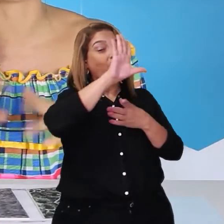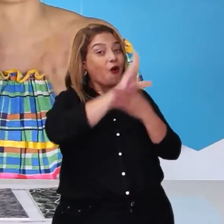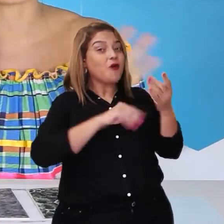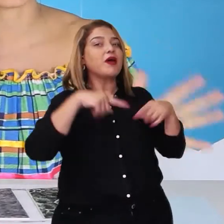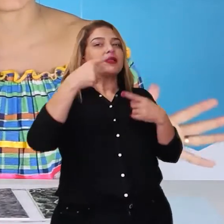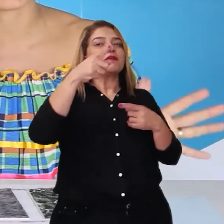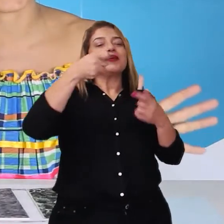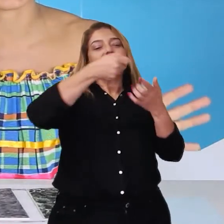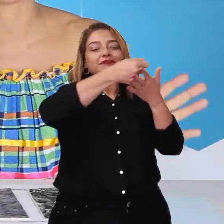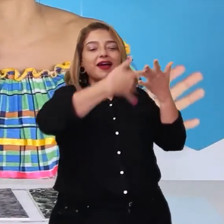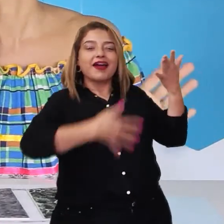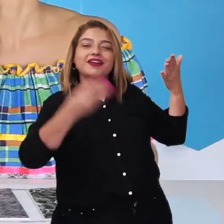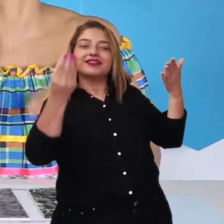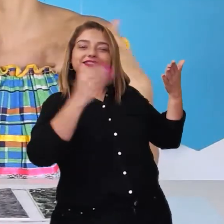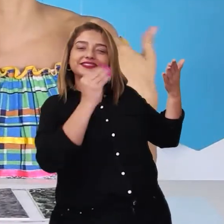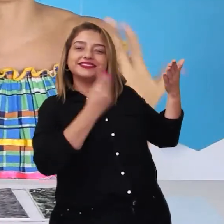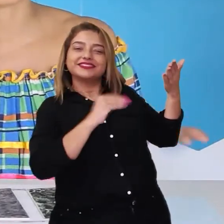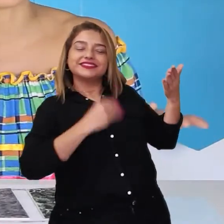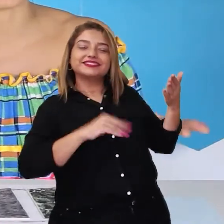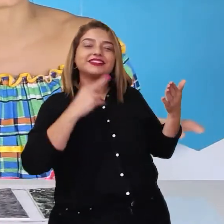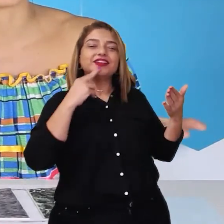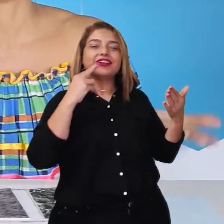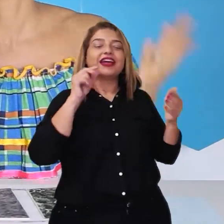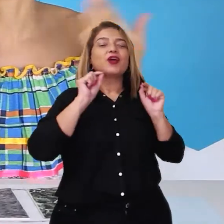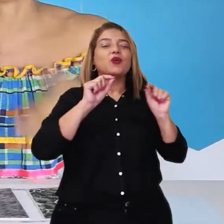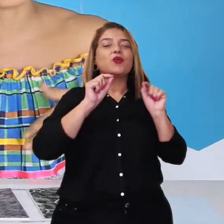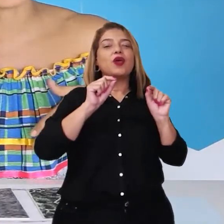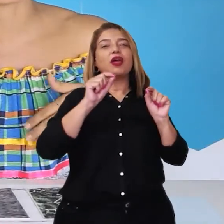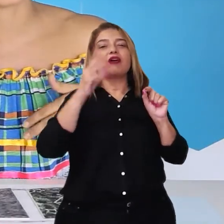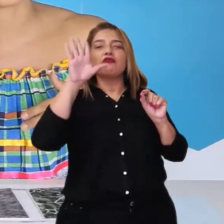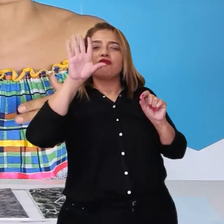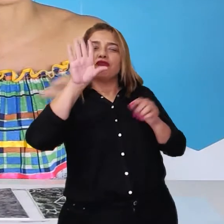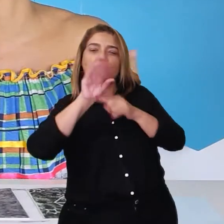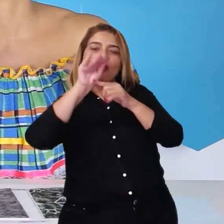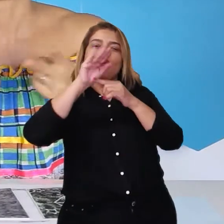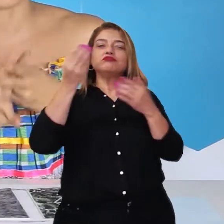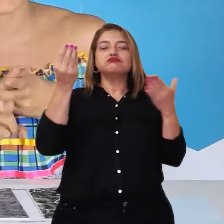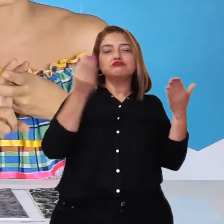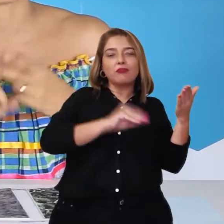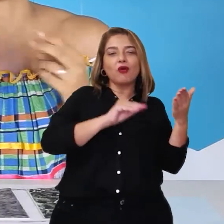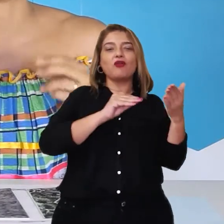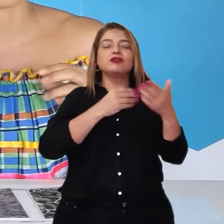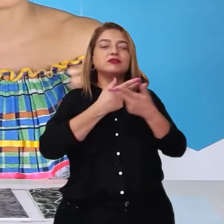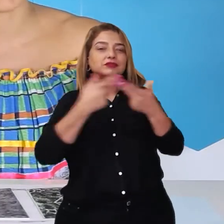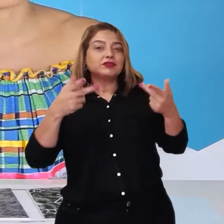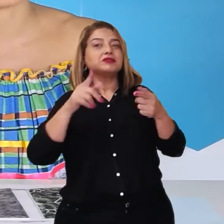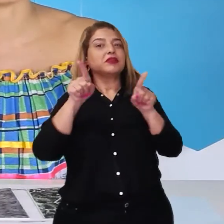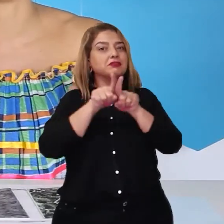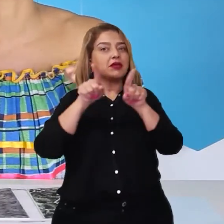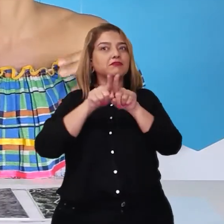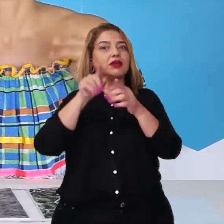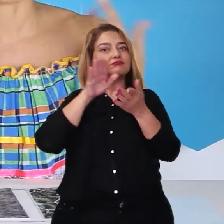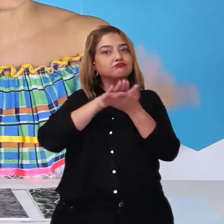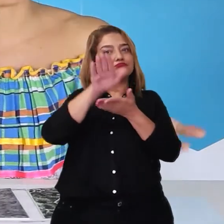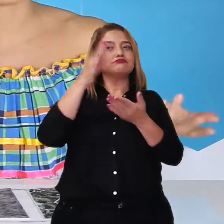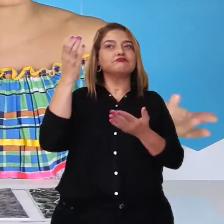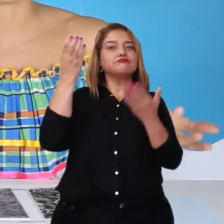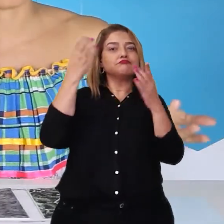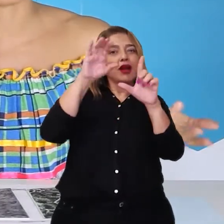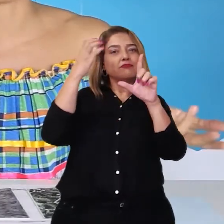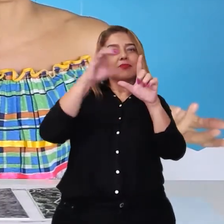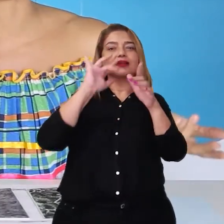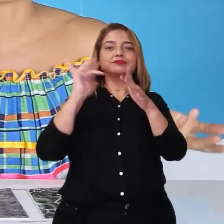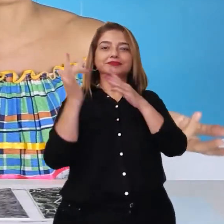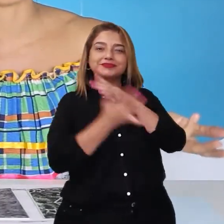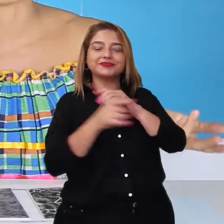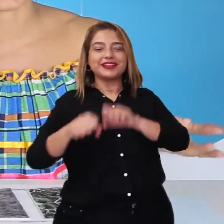comentários o que é que vocês acharam. Mandem fotos pra gente, postem nas redes sociais com a hashtag o baú da Camilinha, pra gente poder